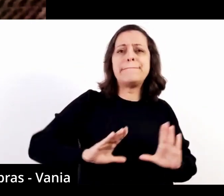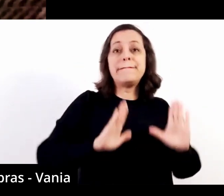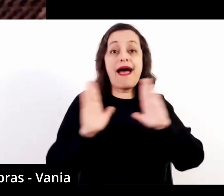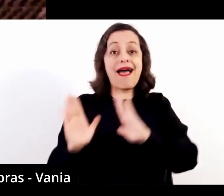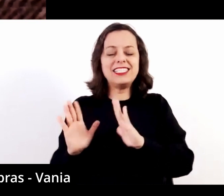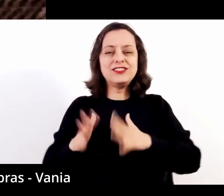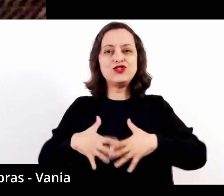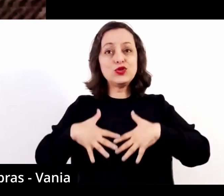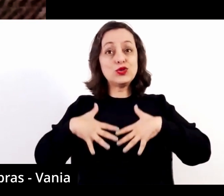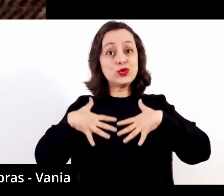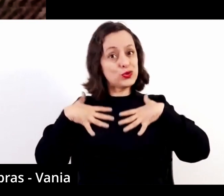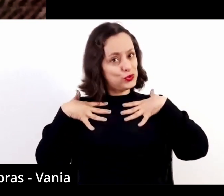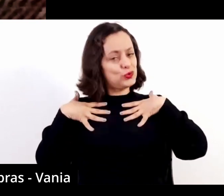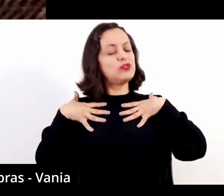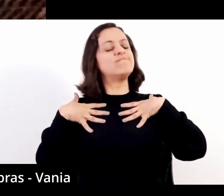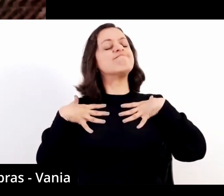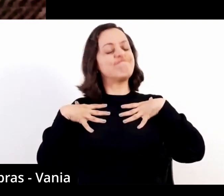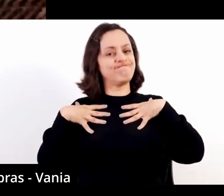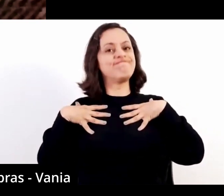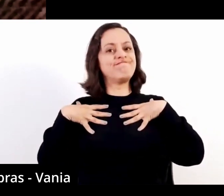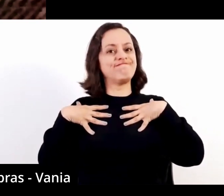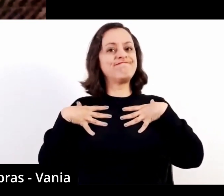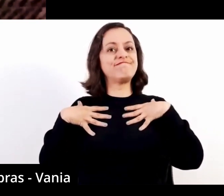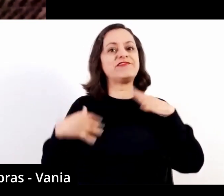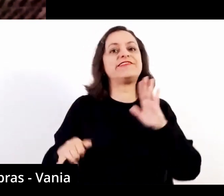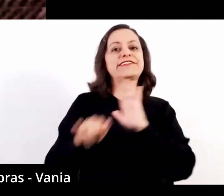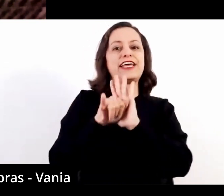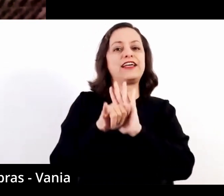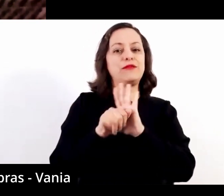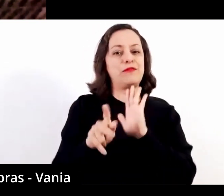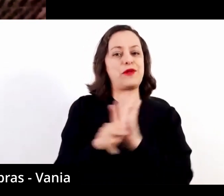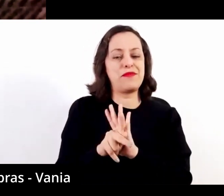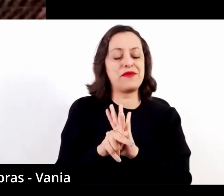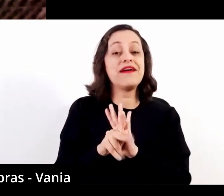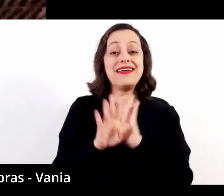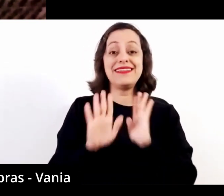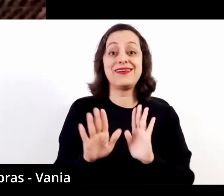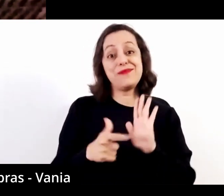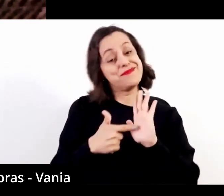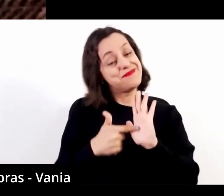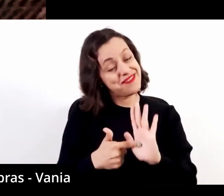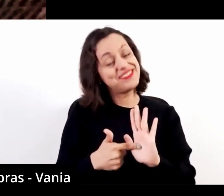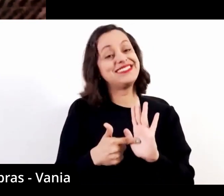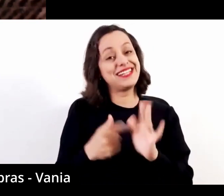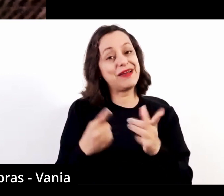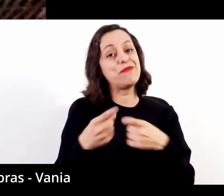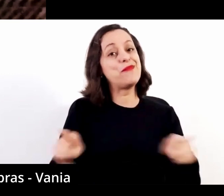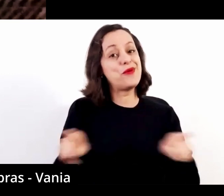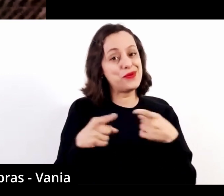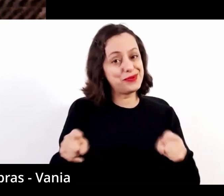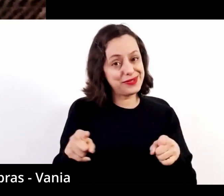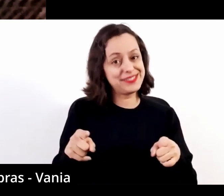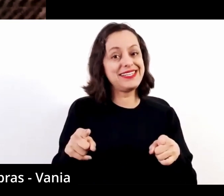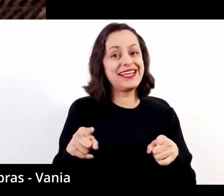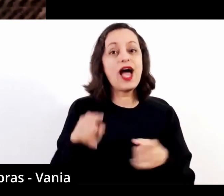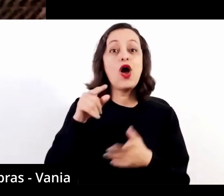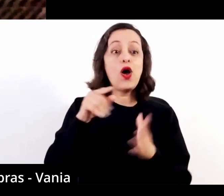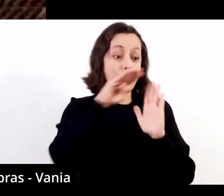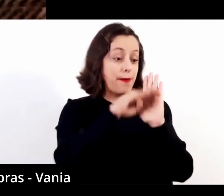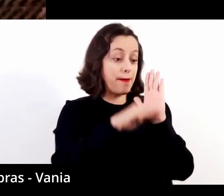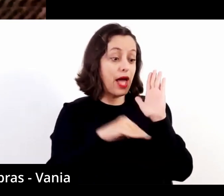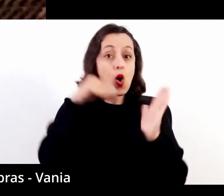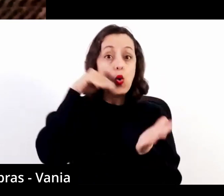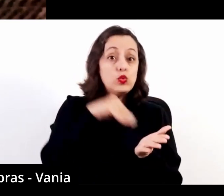pelo êxtase de ser, eu acho que está representada nessa obra que o Carlos vai fechar o